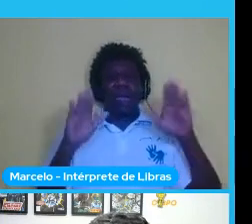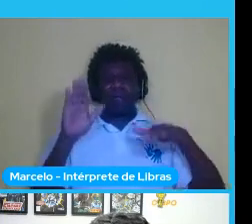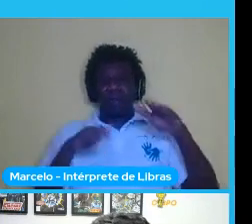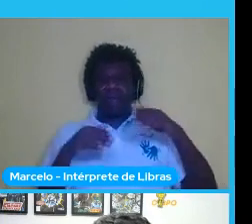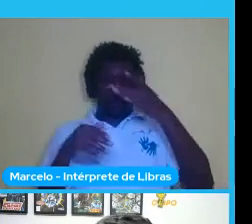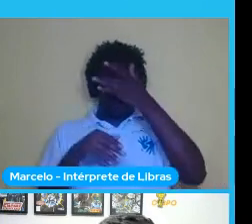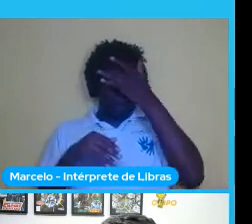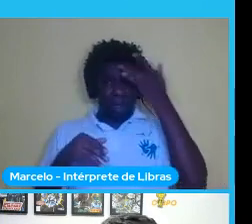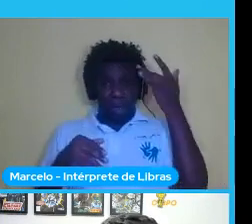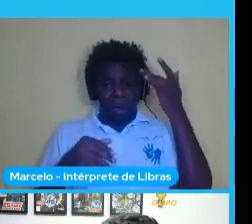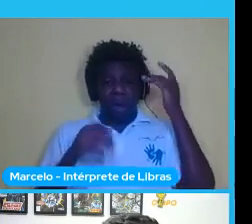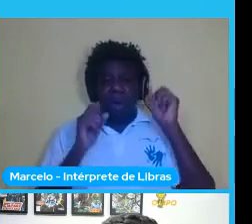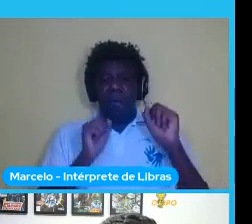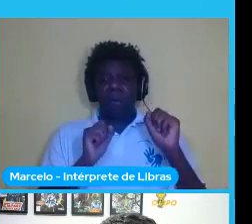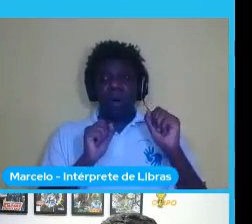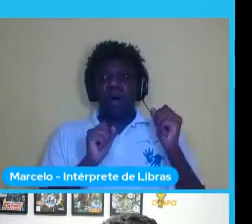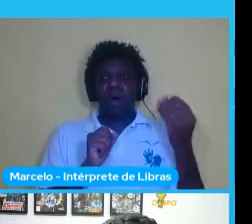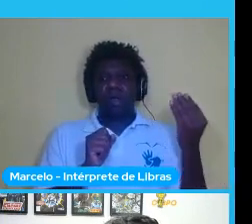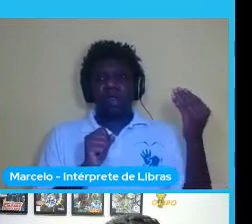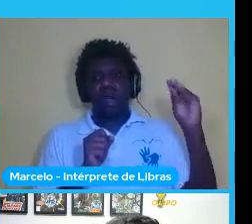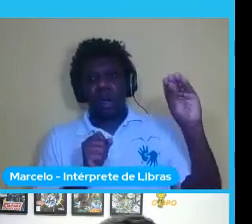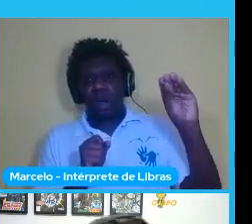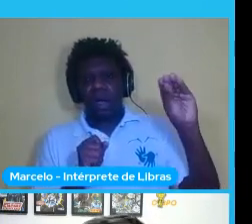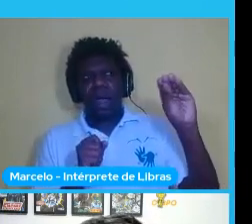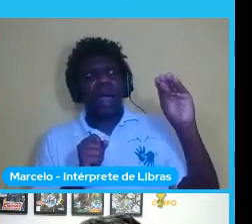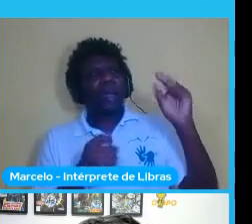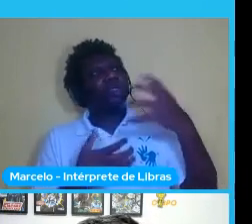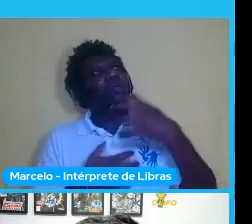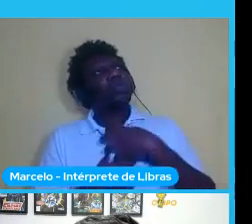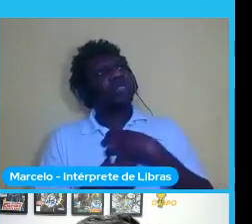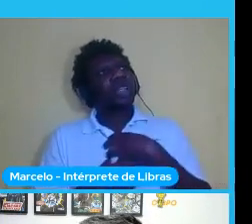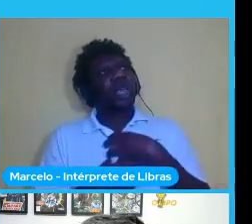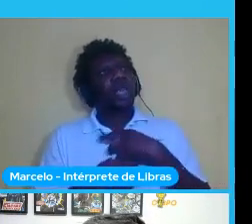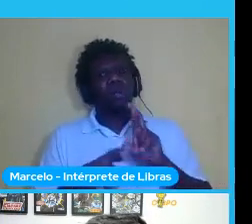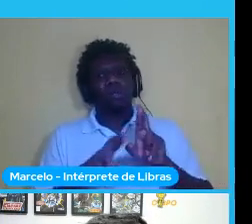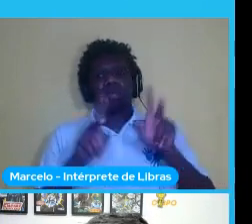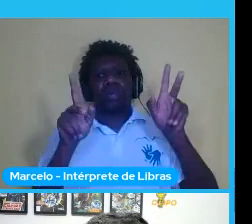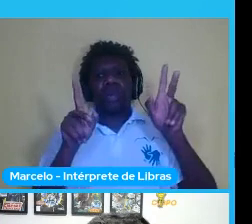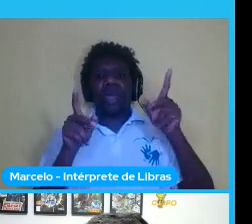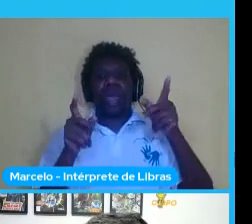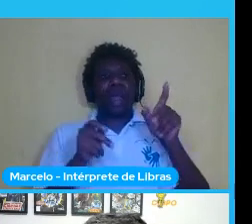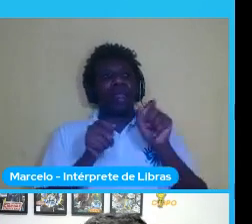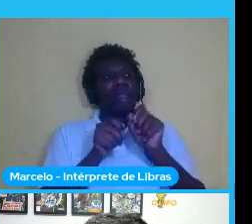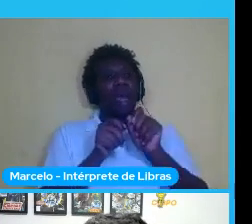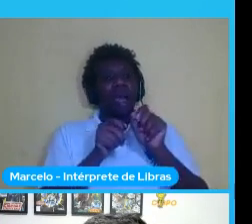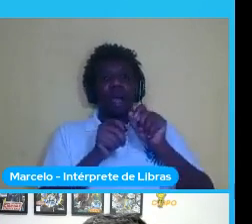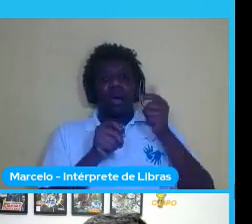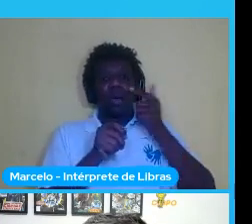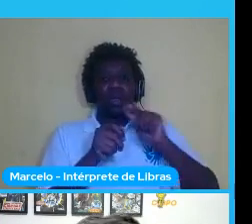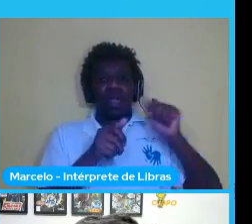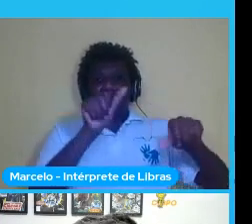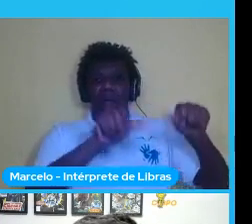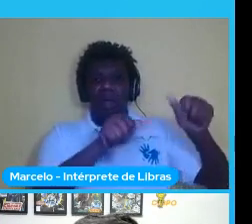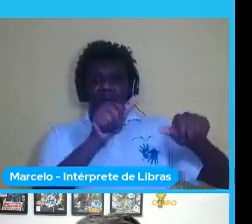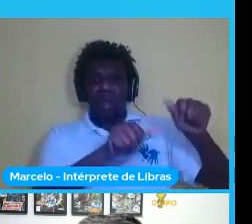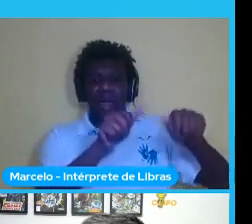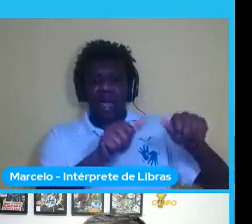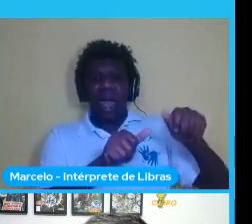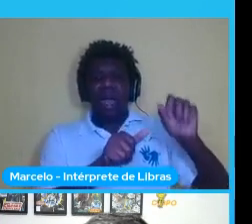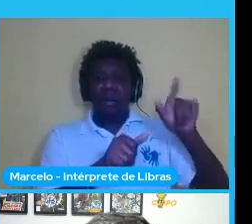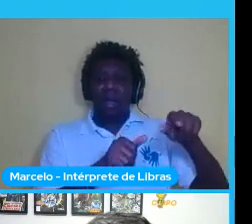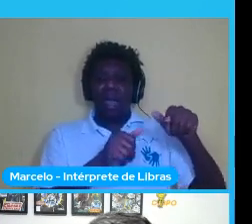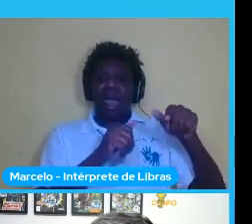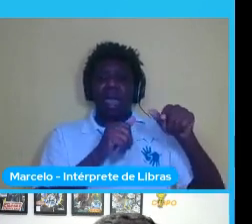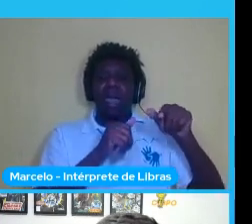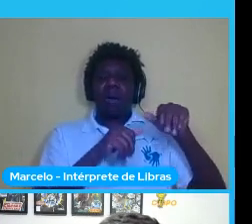dela às vezes de maneira imperceptível no que ela está avaliando e o que ela está classificando como bom ou ruim e terminar